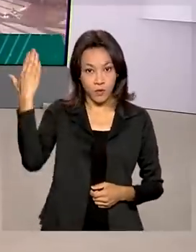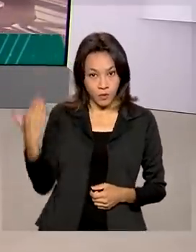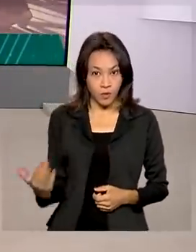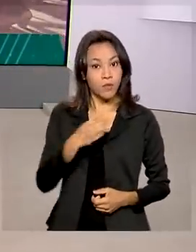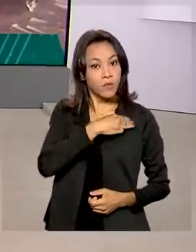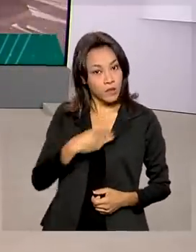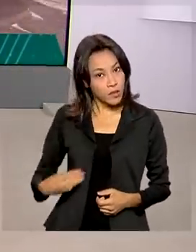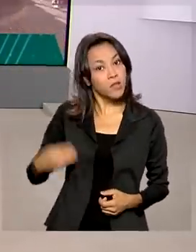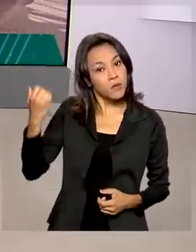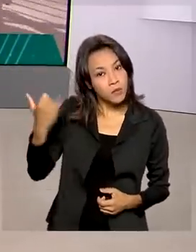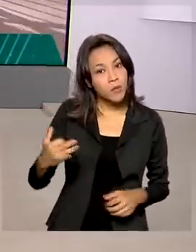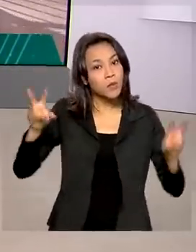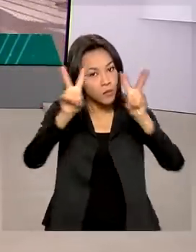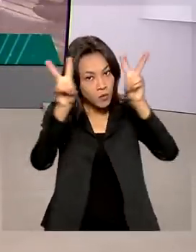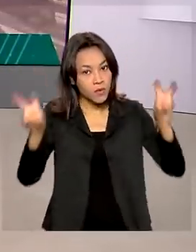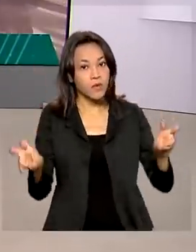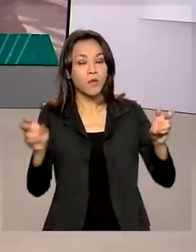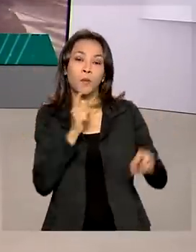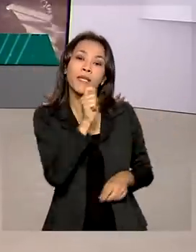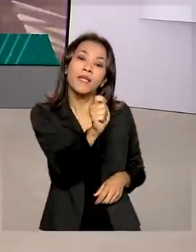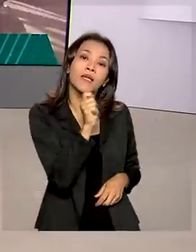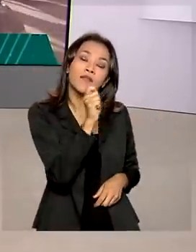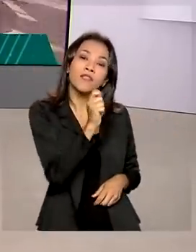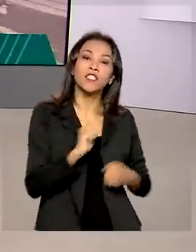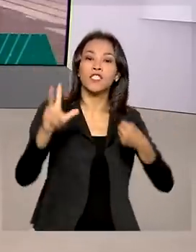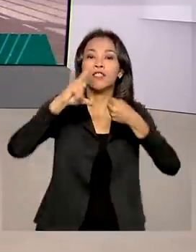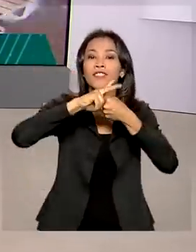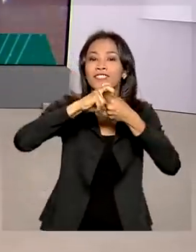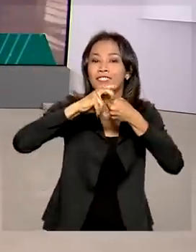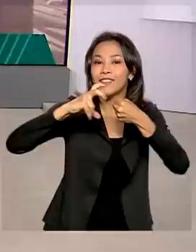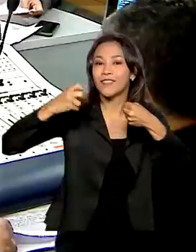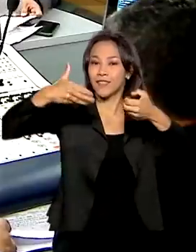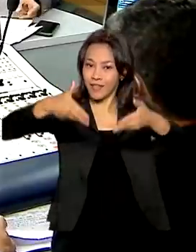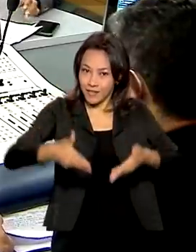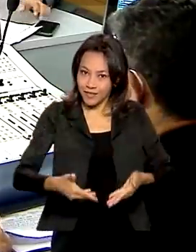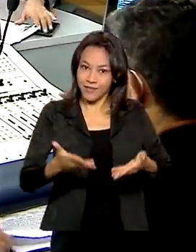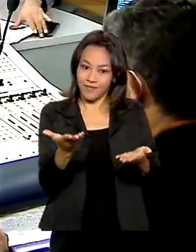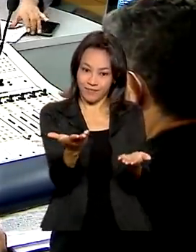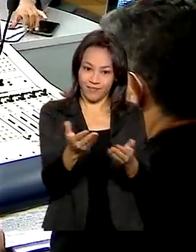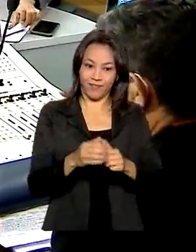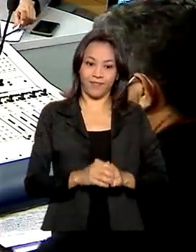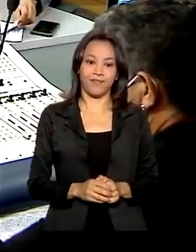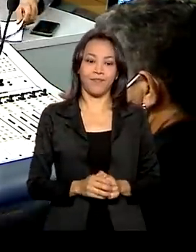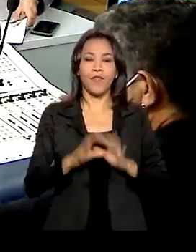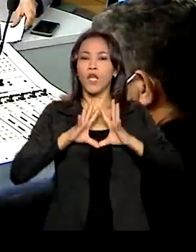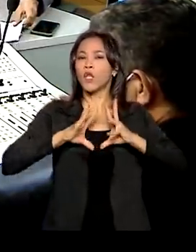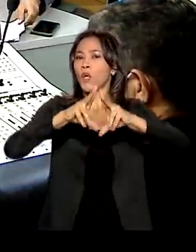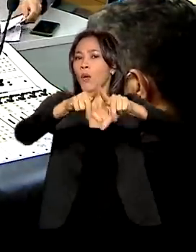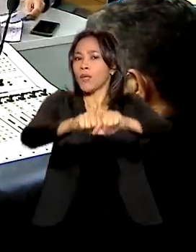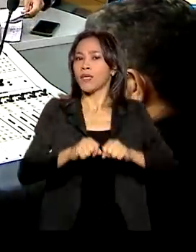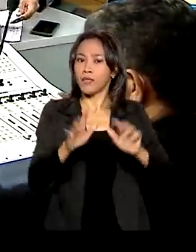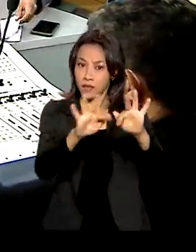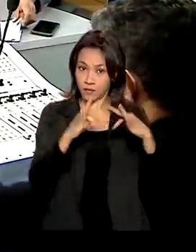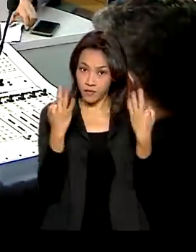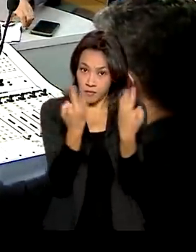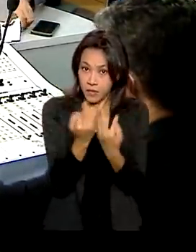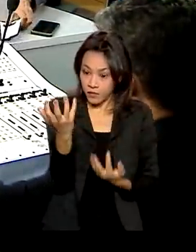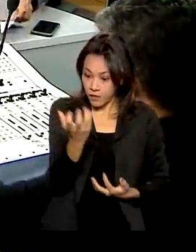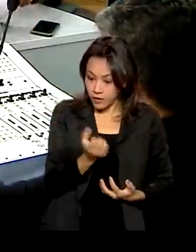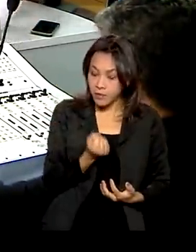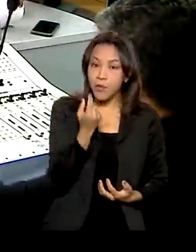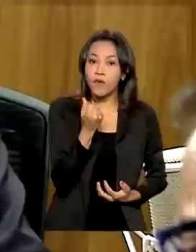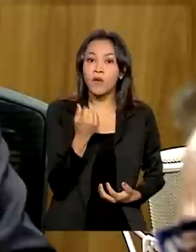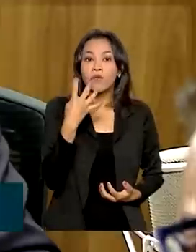falou sobre o assunto em entrevista ao programa de rádio A Voz do Brasil. Todas as famílias vão receber o valor mínimo de